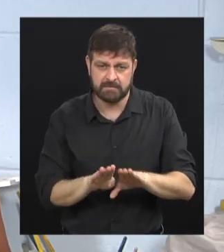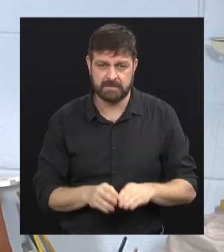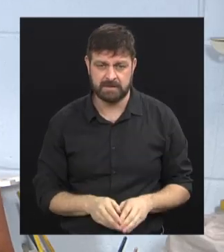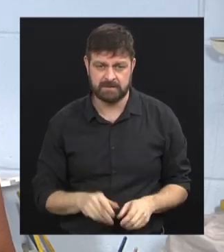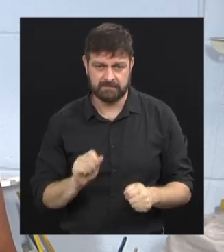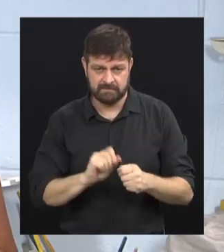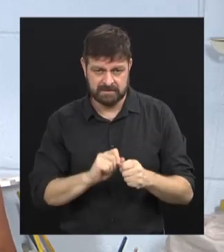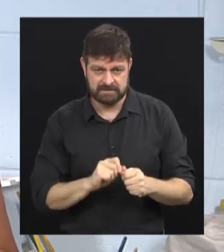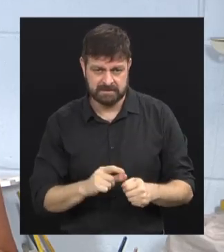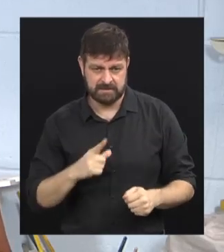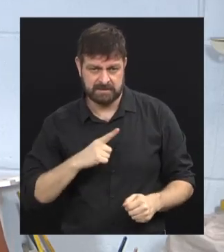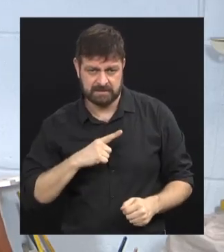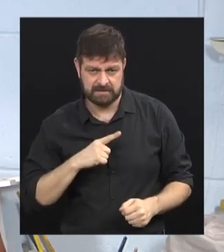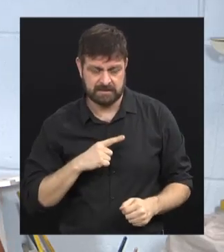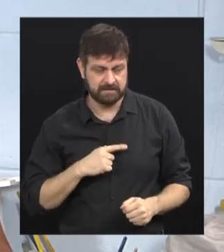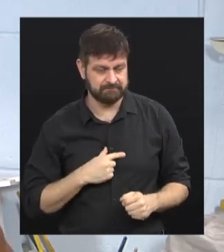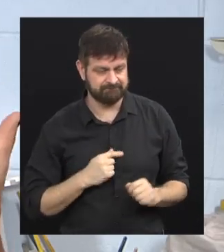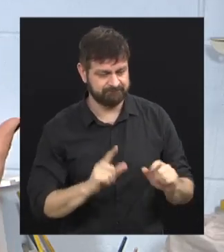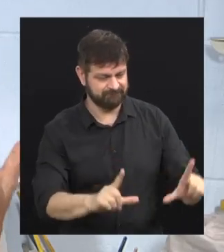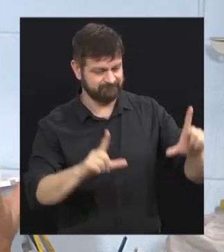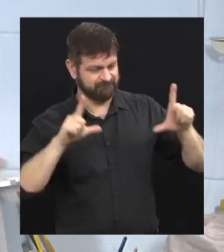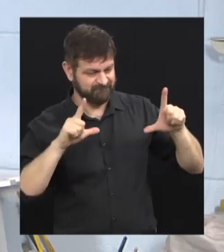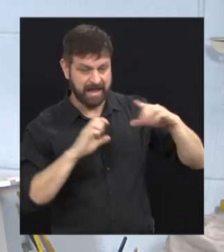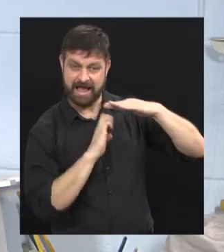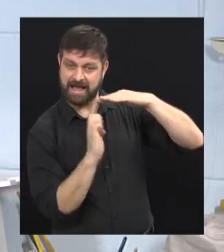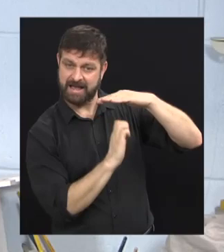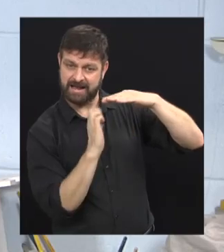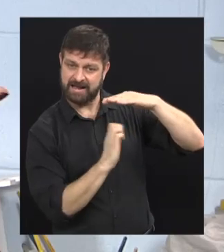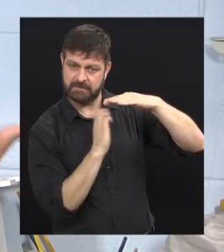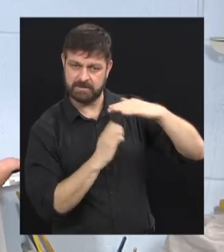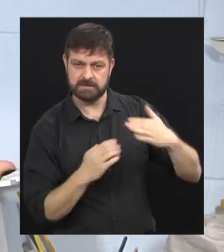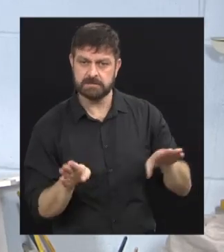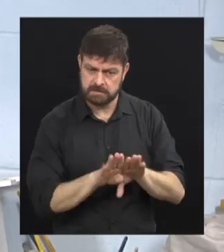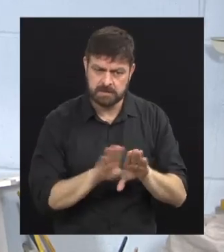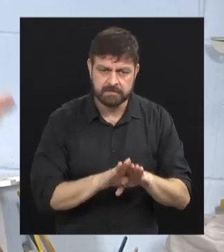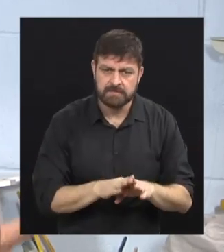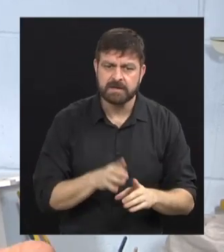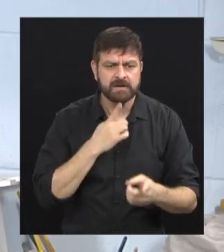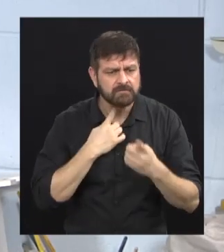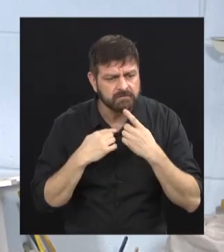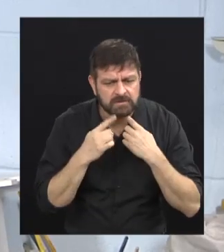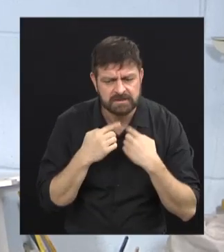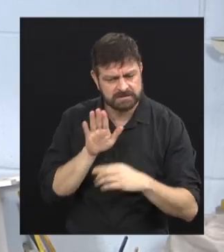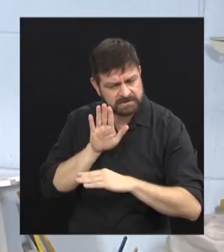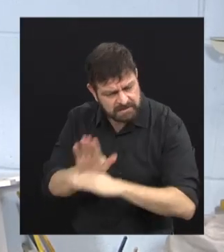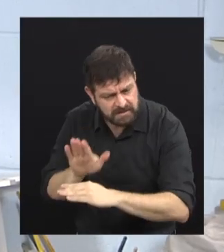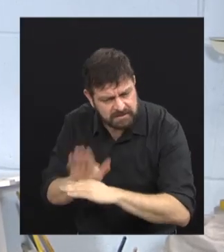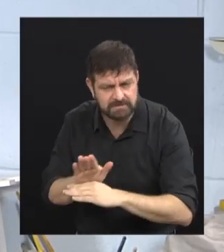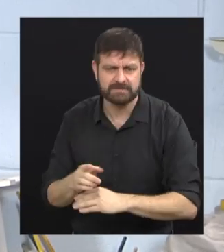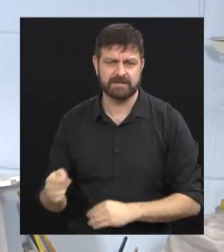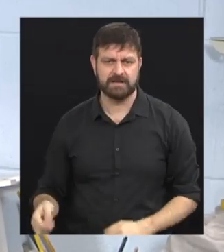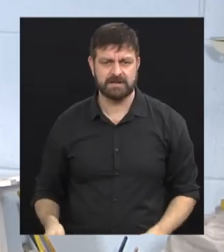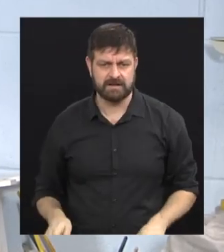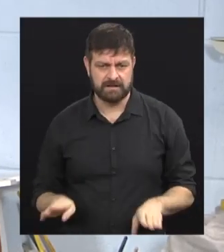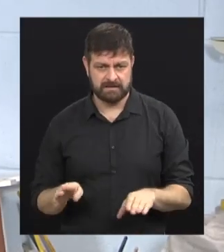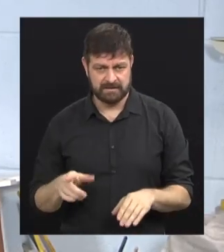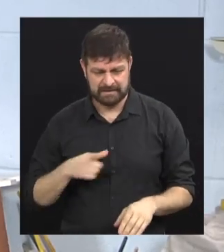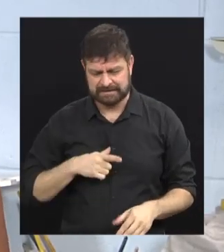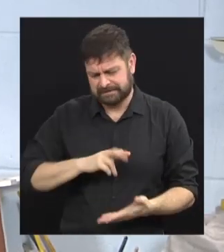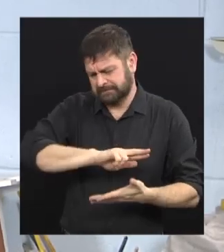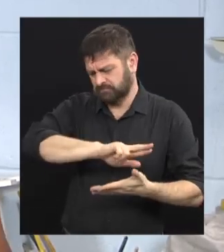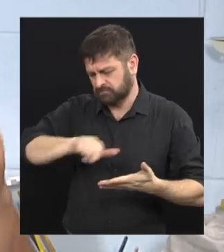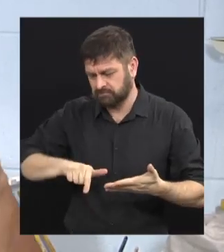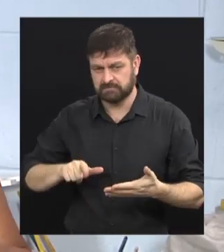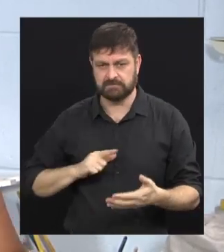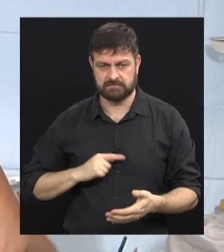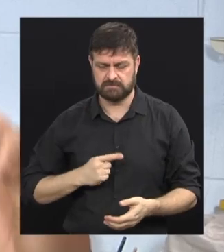manter uma boa imagem, então não é só a imagem, é querer fazer a diferença. Então tem várias